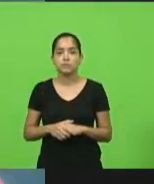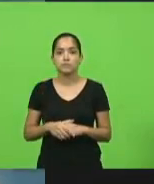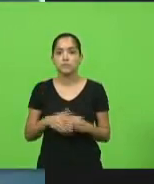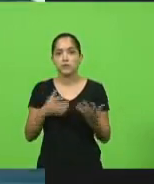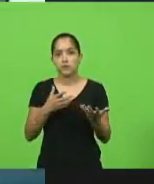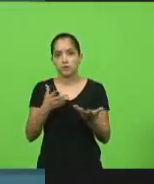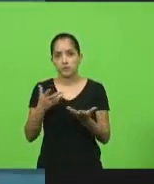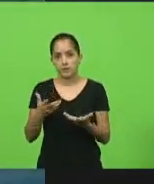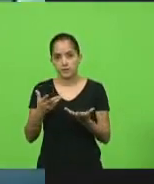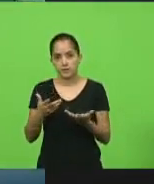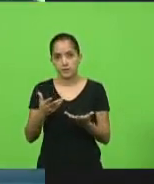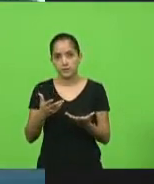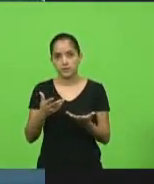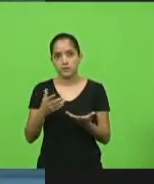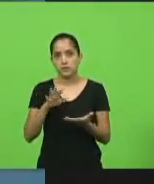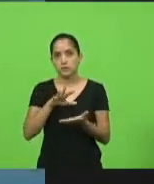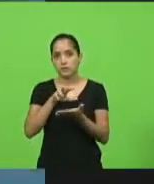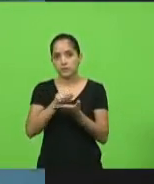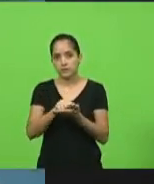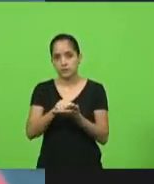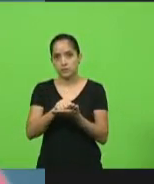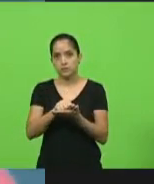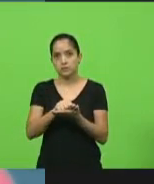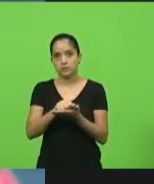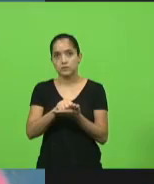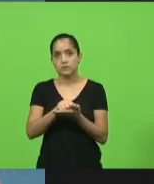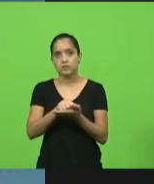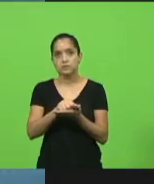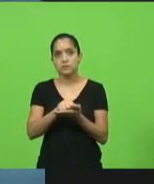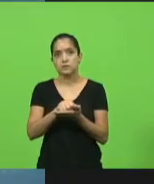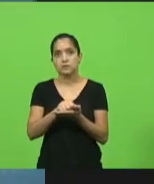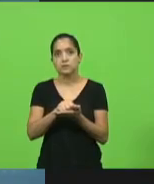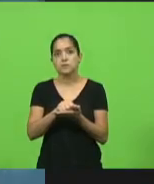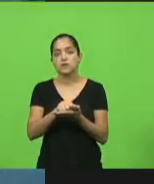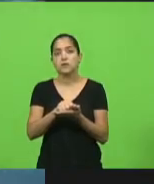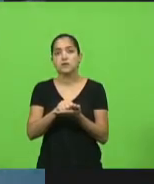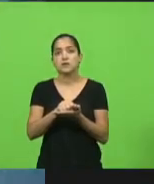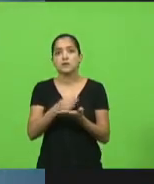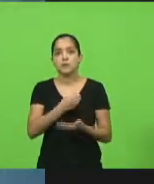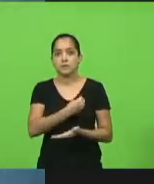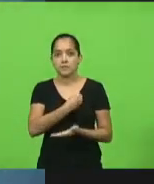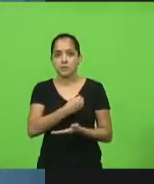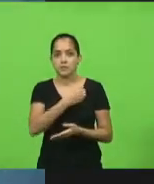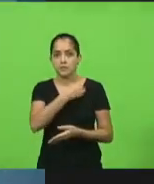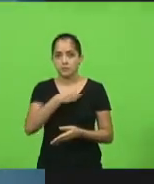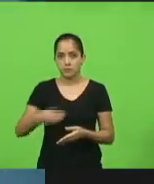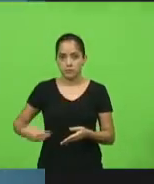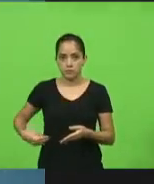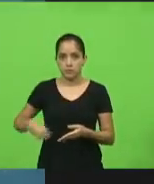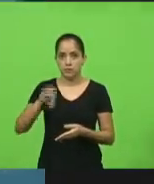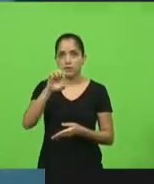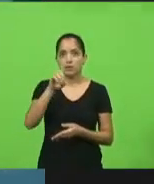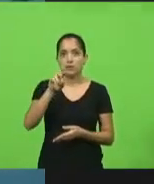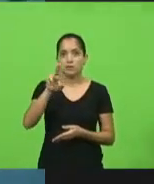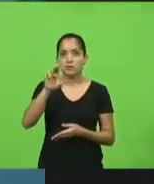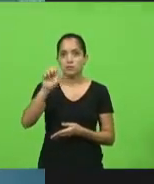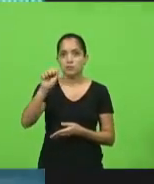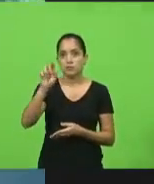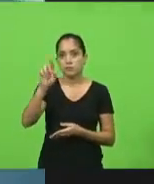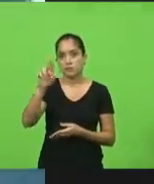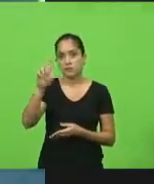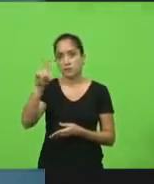fazer apenas o registro da presença do ministro Eduardo Fazuello